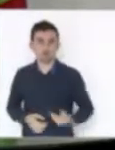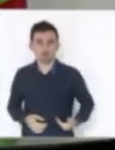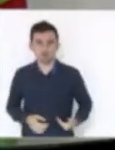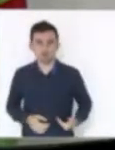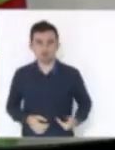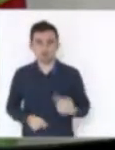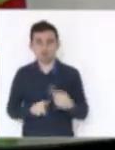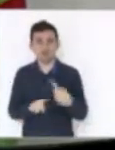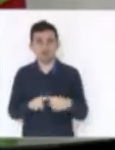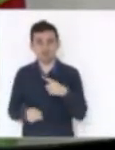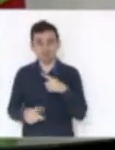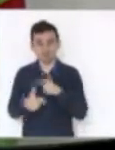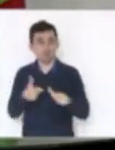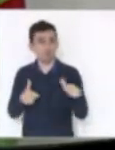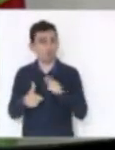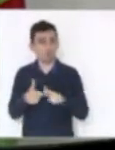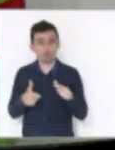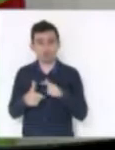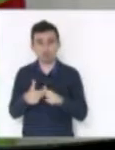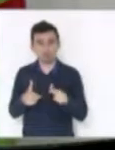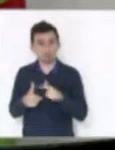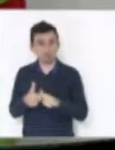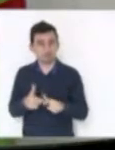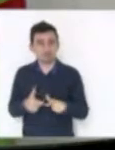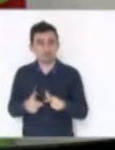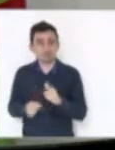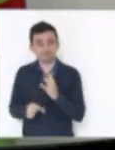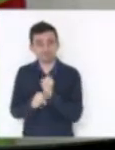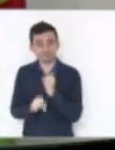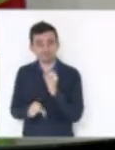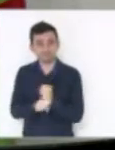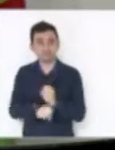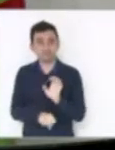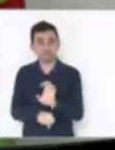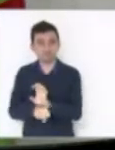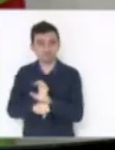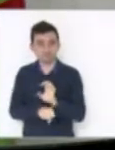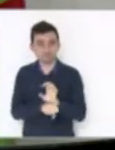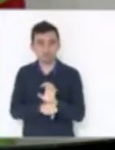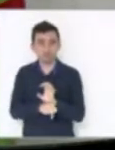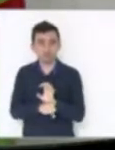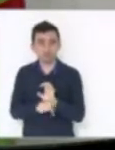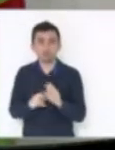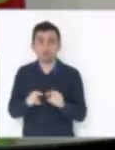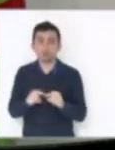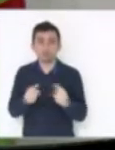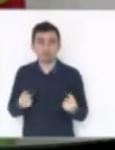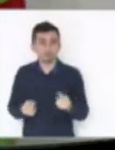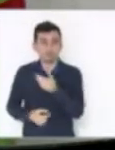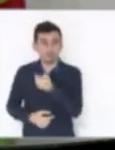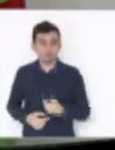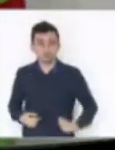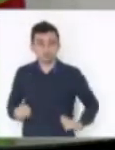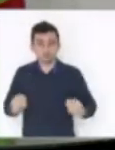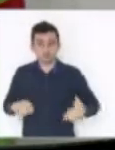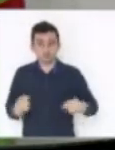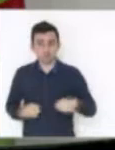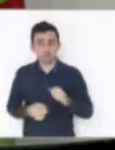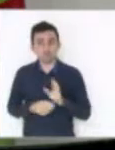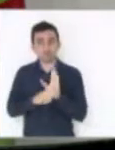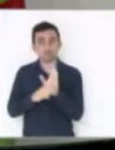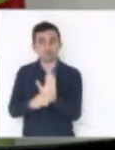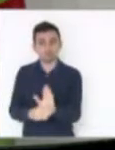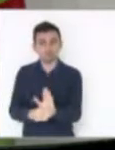existe uma crise que afeta as finanças estaduais e, portanto, o governo tem que contribuir com